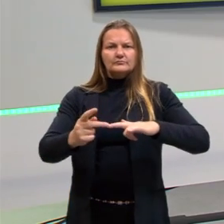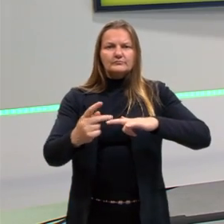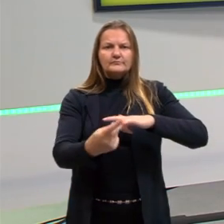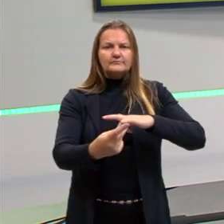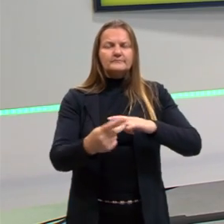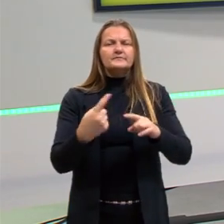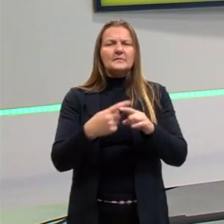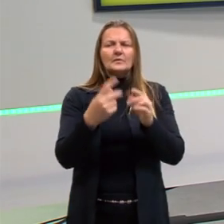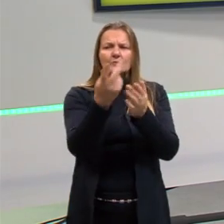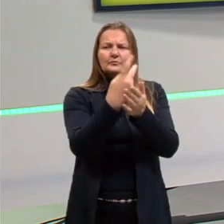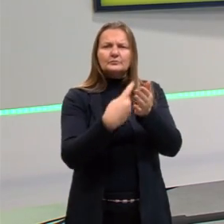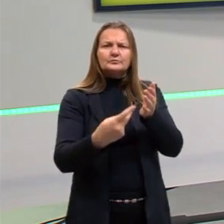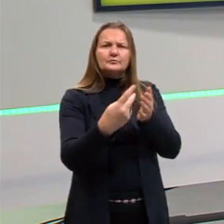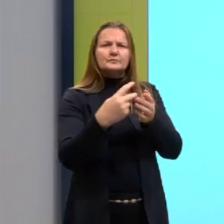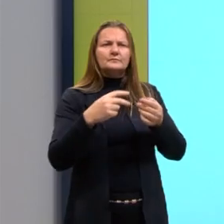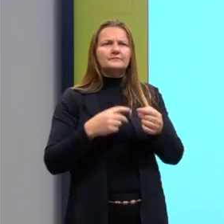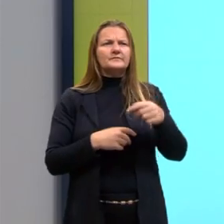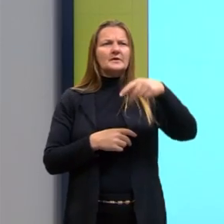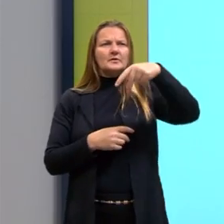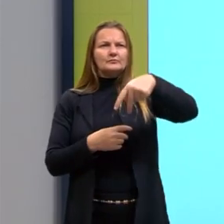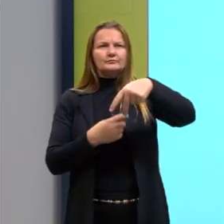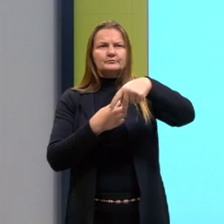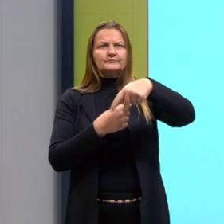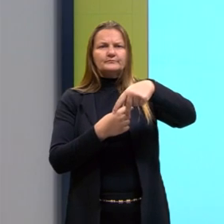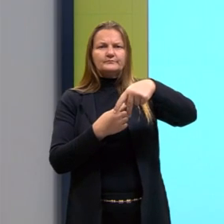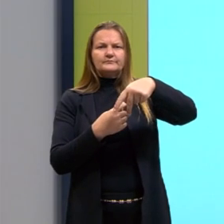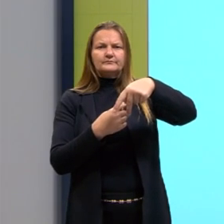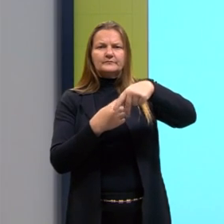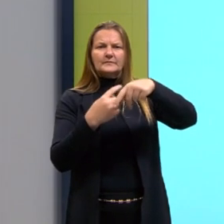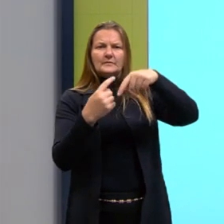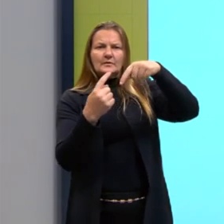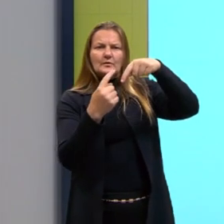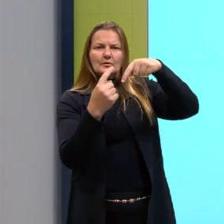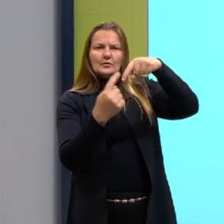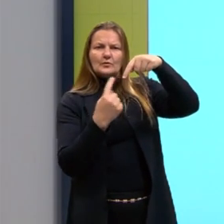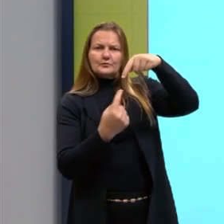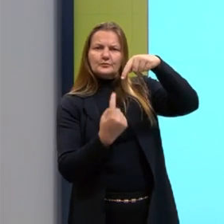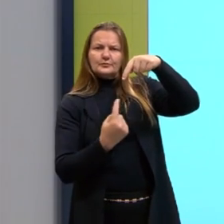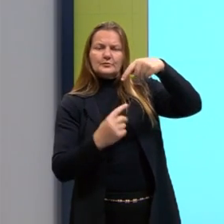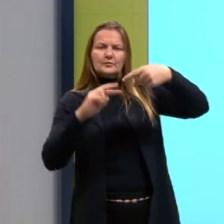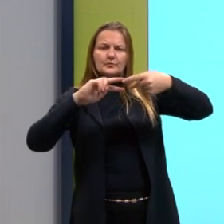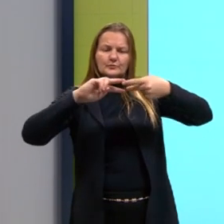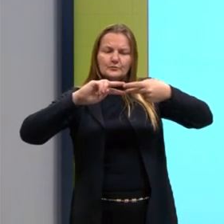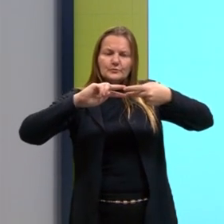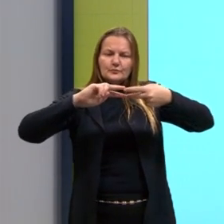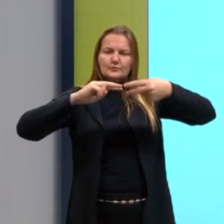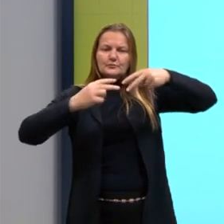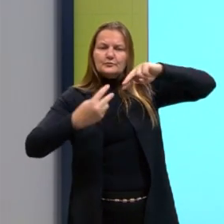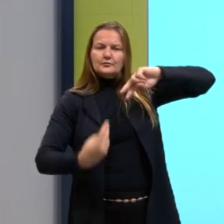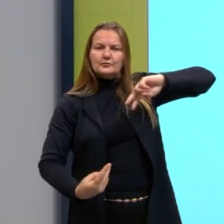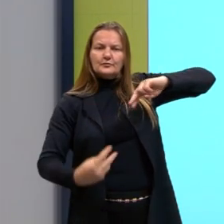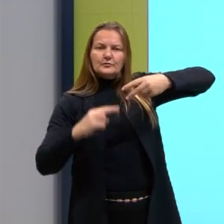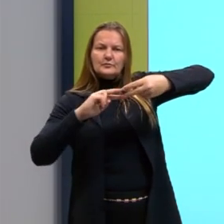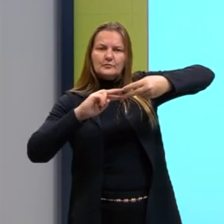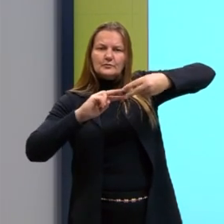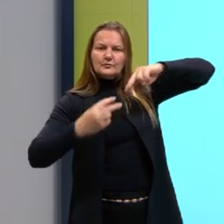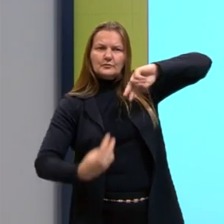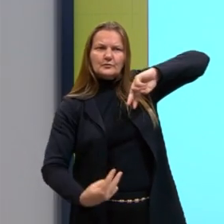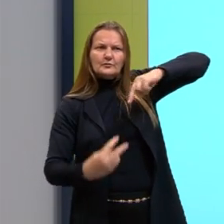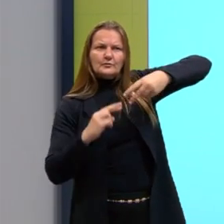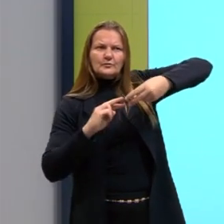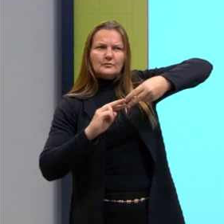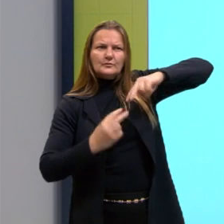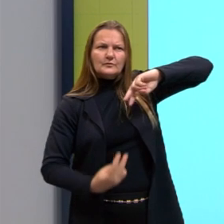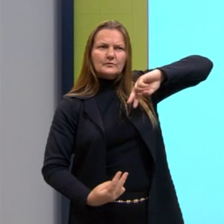Então, nós temos a dupla fita, a dupla hélice de DNA. Essa dupla hélice, ela vai se enrolando